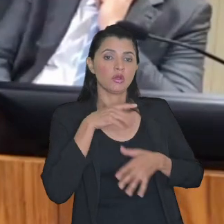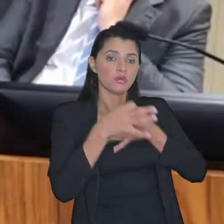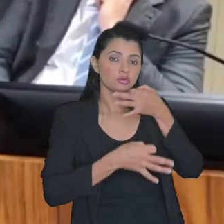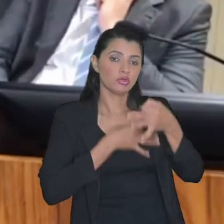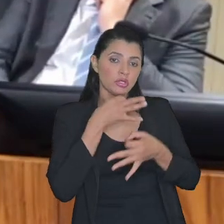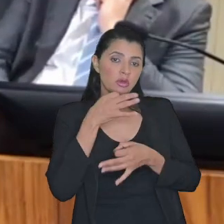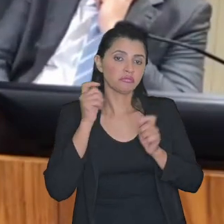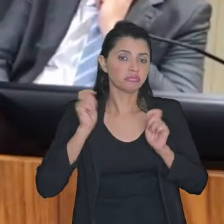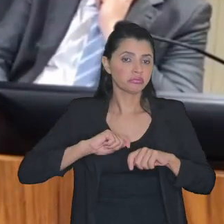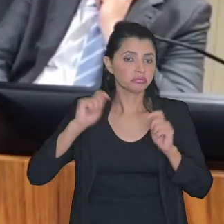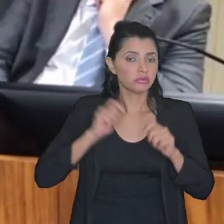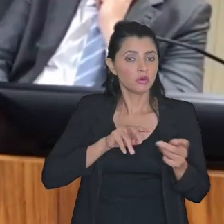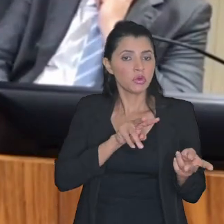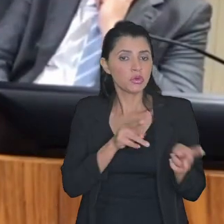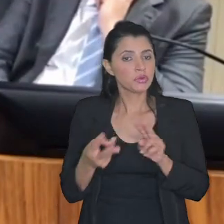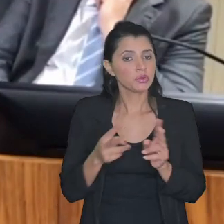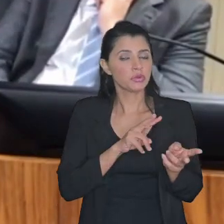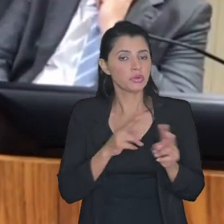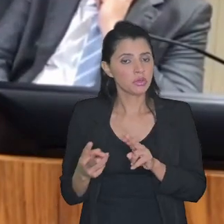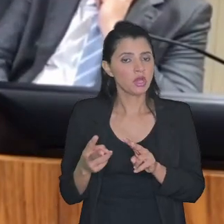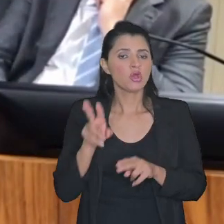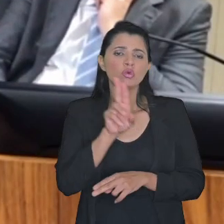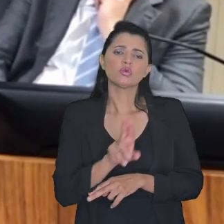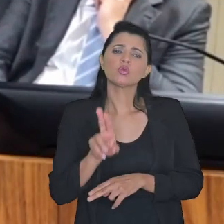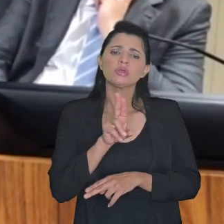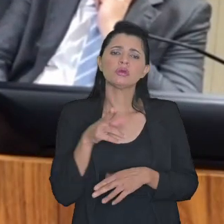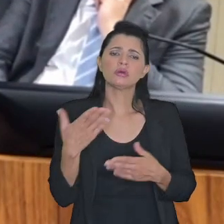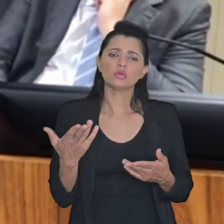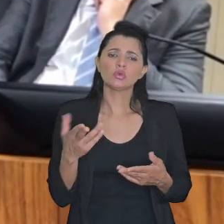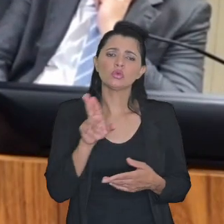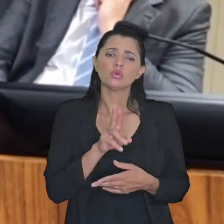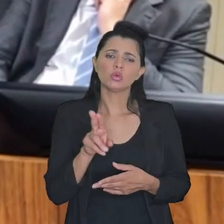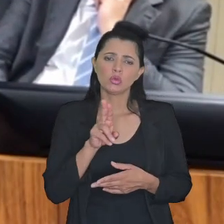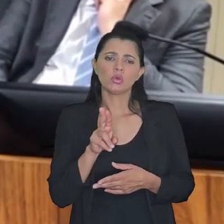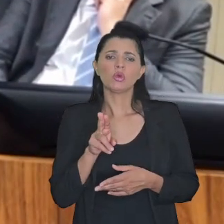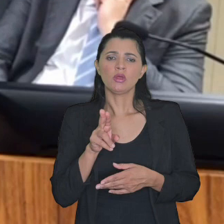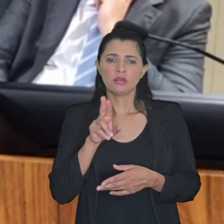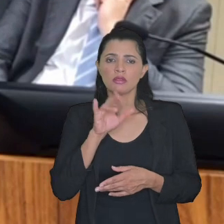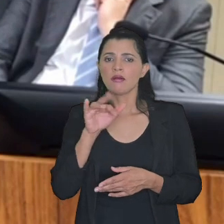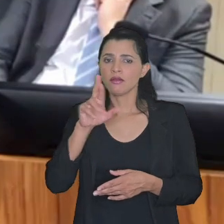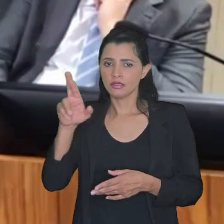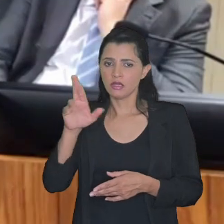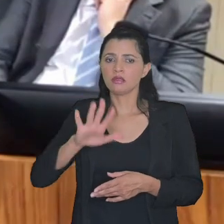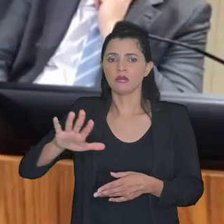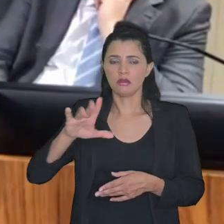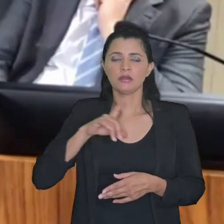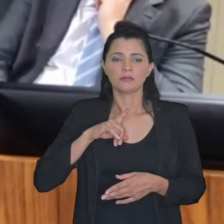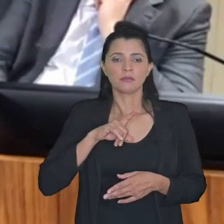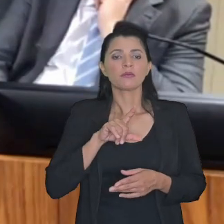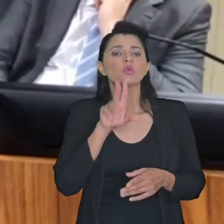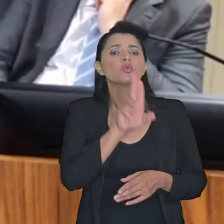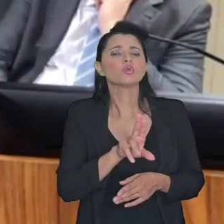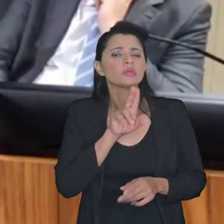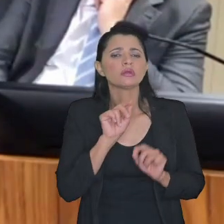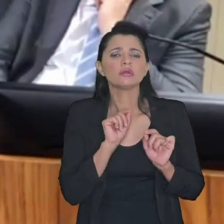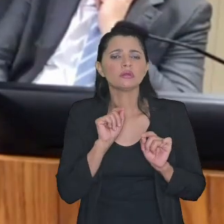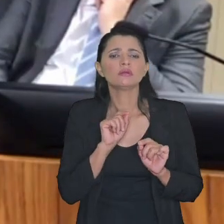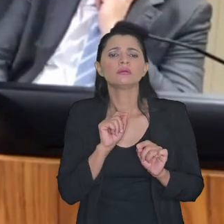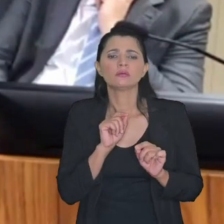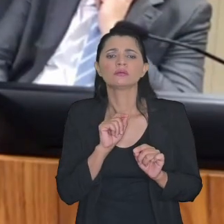de possibilidade de transação mediante no âmbito da Receita mediante a